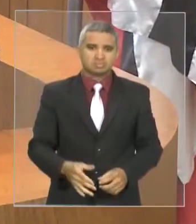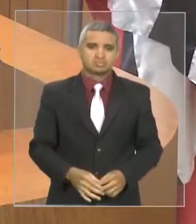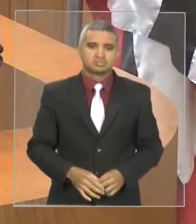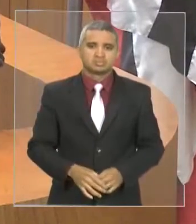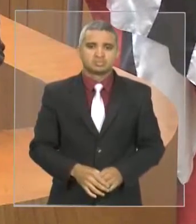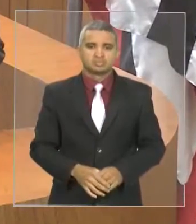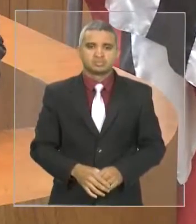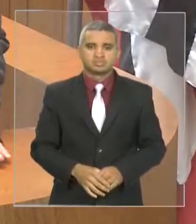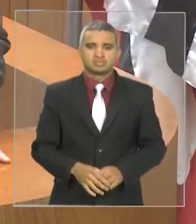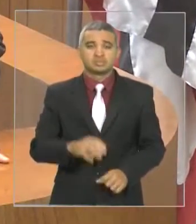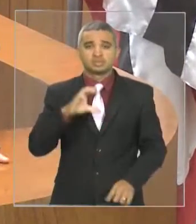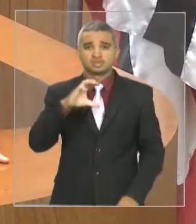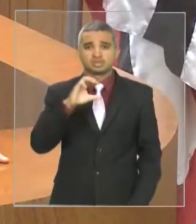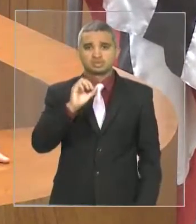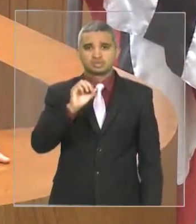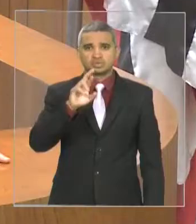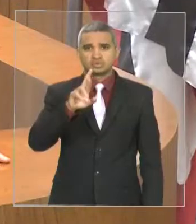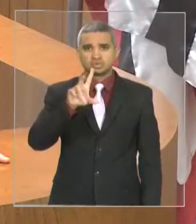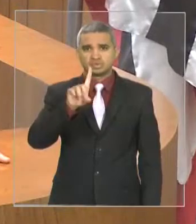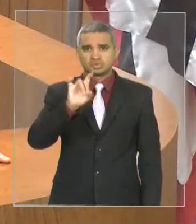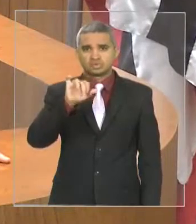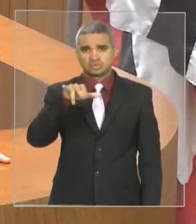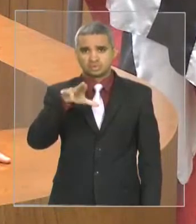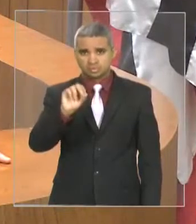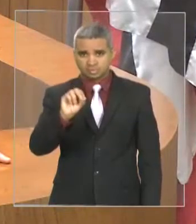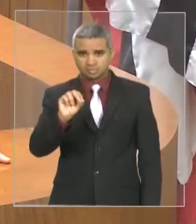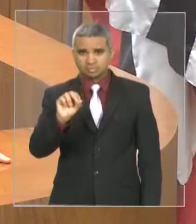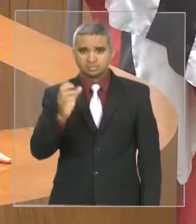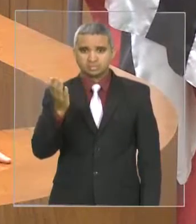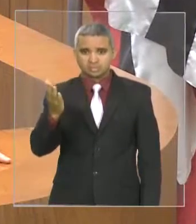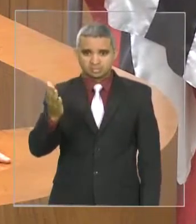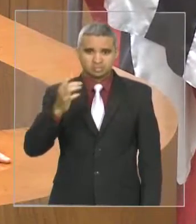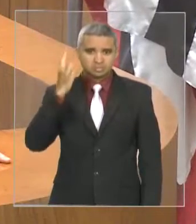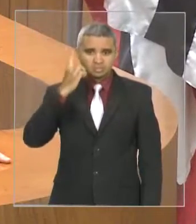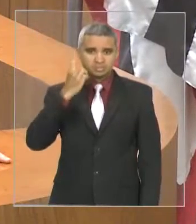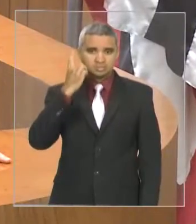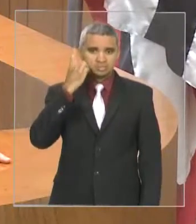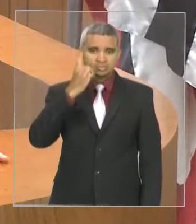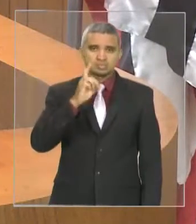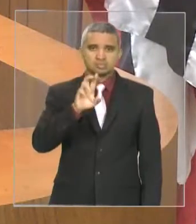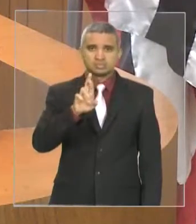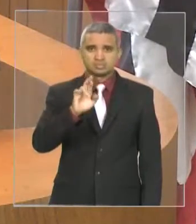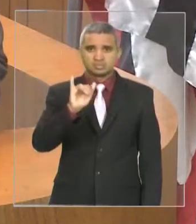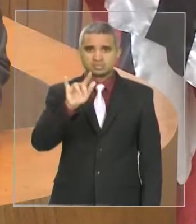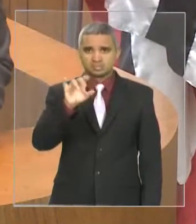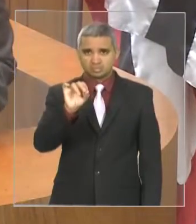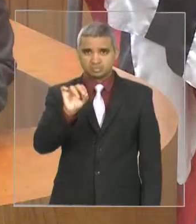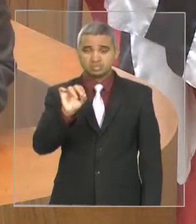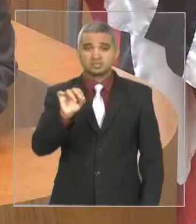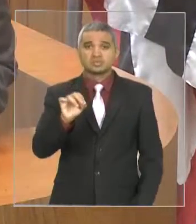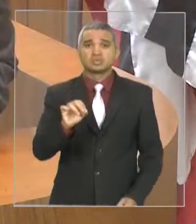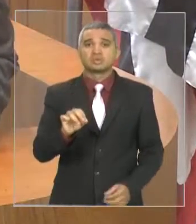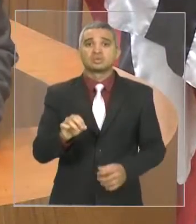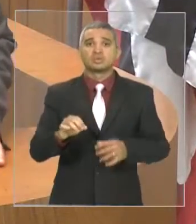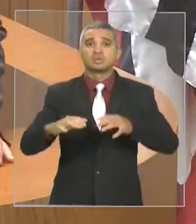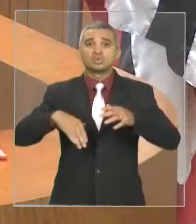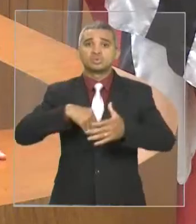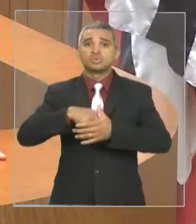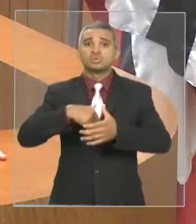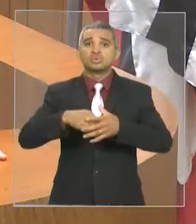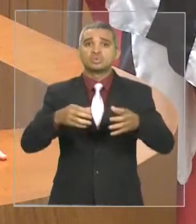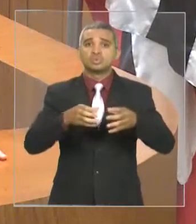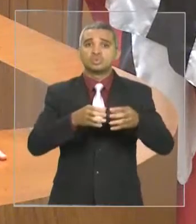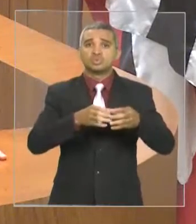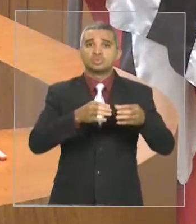Como coordino esse ano, e deputado Rico Teles, faço um reconhecimento aqui, o coordino para mim foi a grande sensação do Campeonato